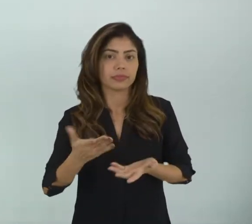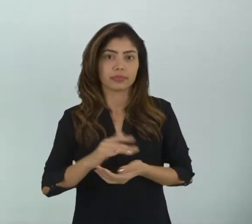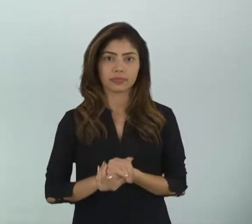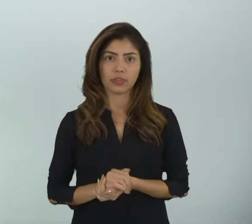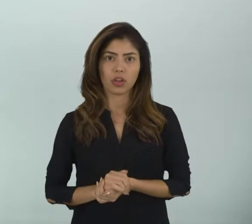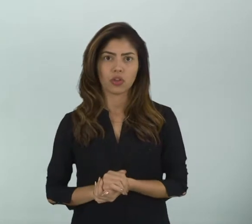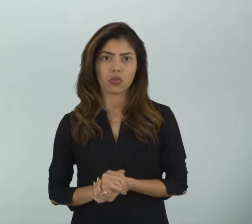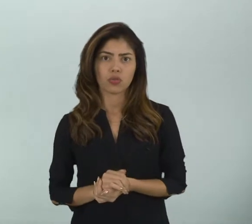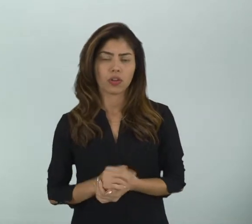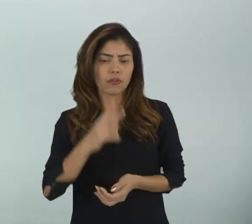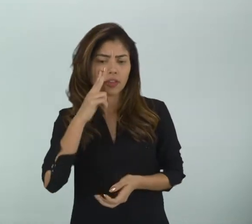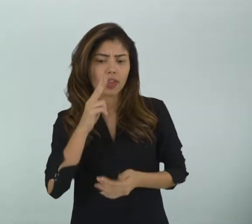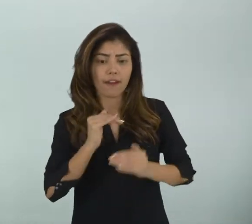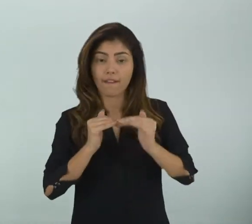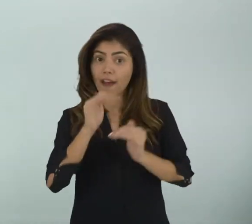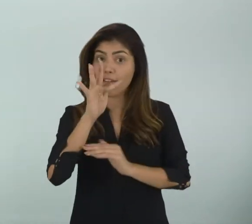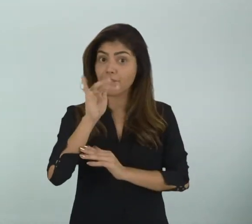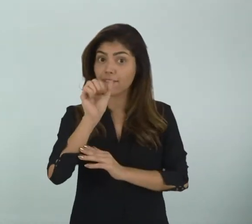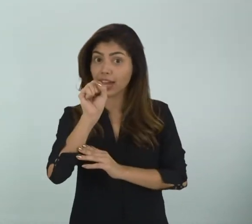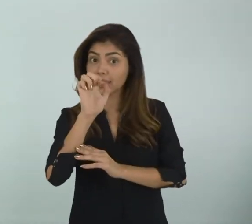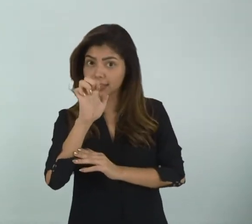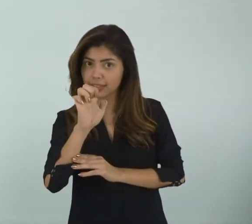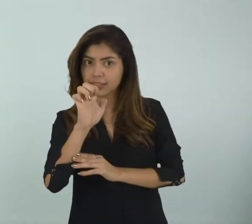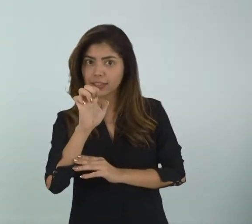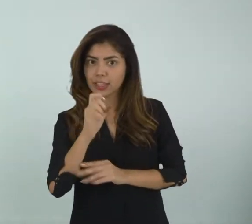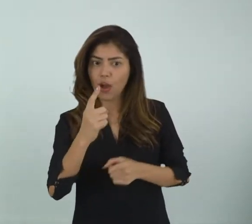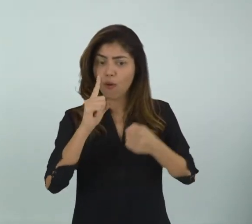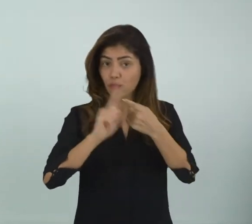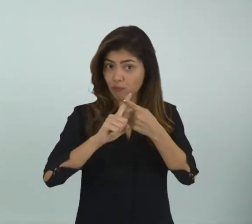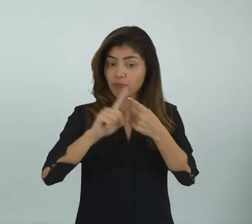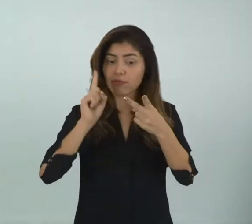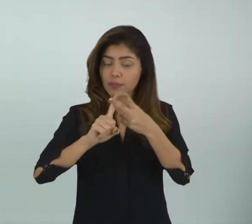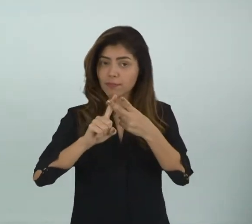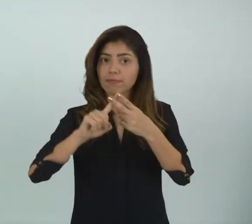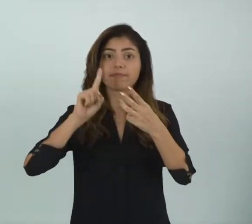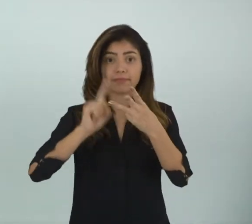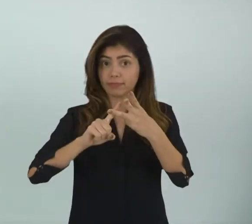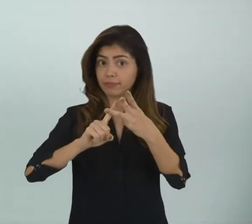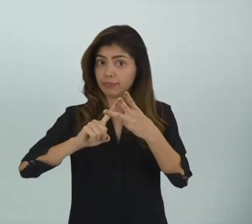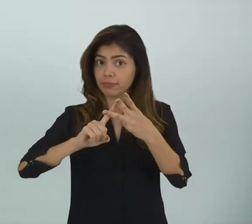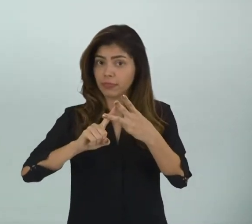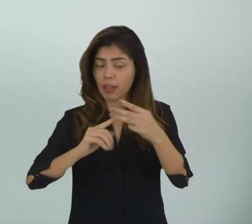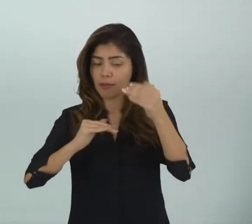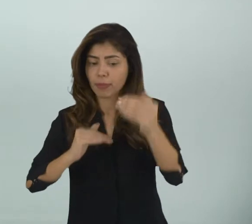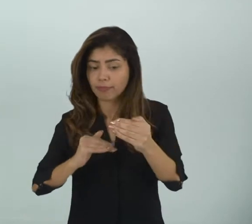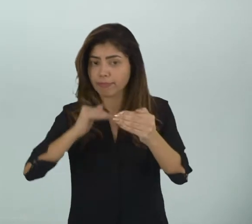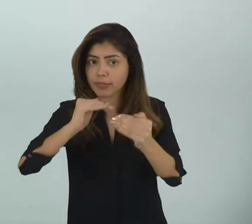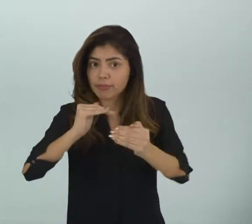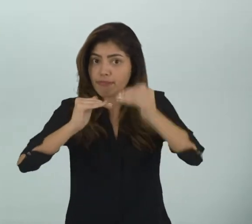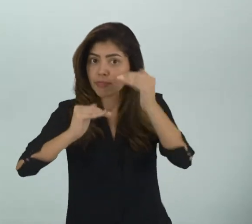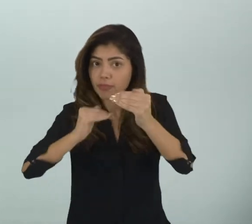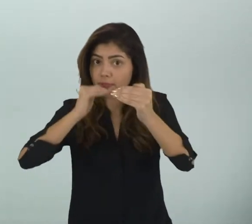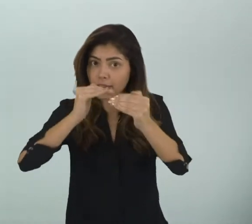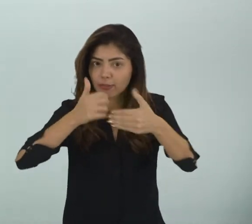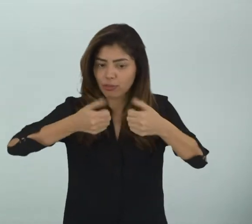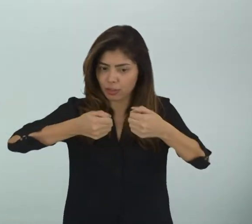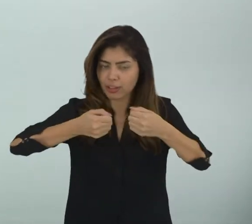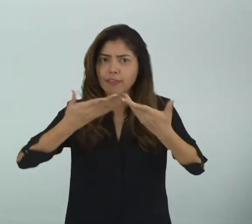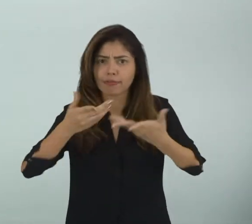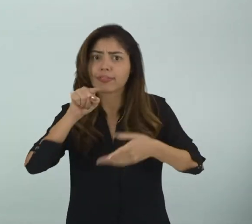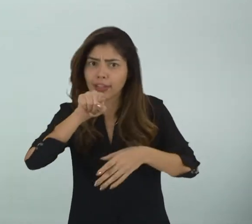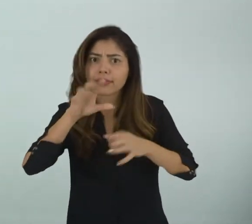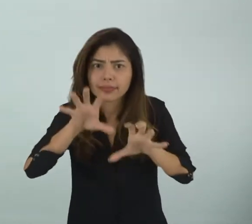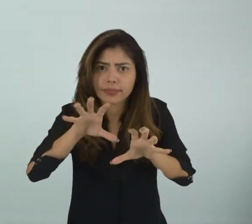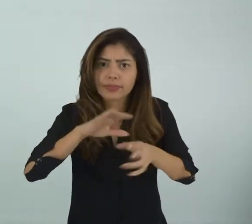No videogame tem as fases No joguinho lá Tem uma fase 1 Fase 2 Fase 3 Você vai crescendo Nas fases Não é